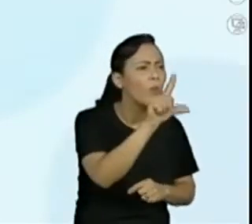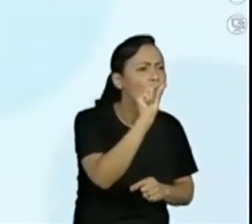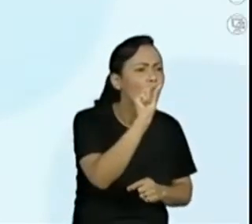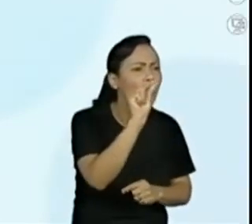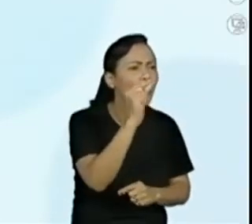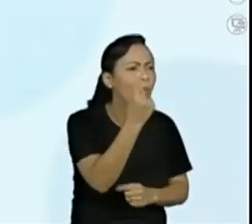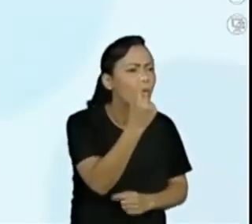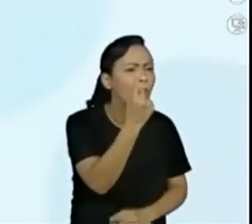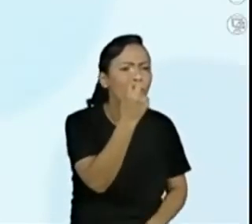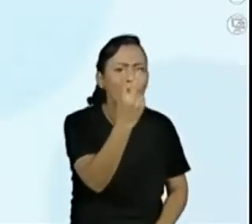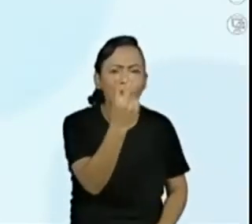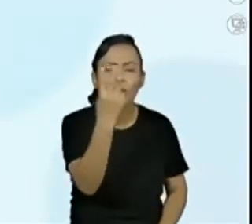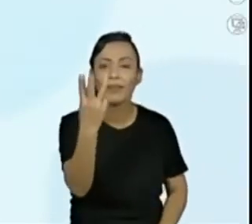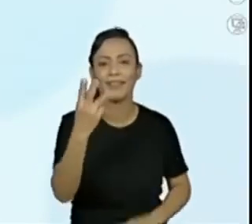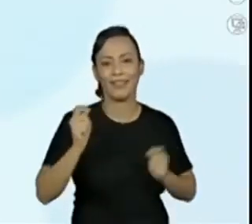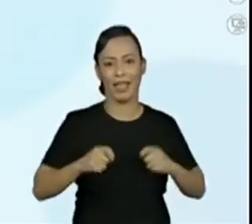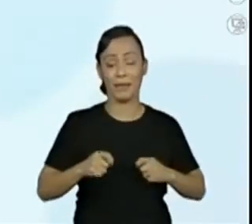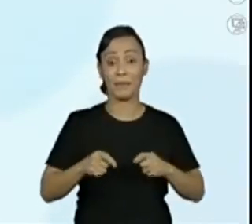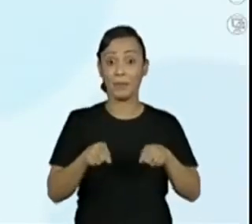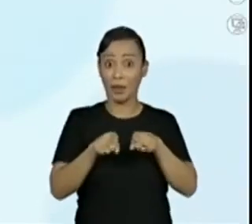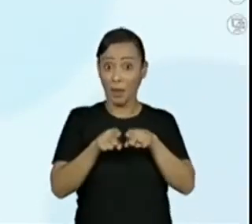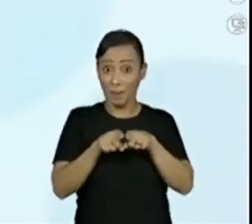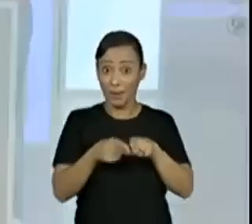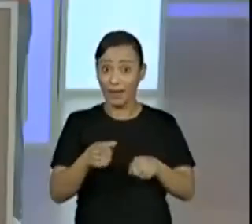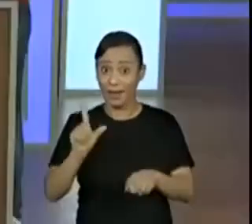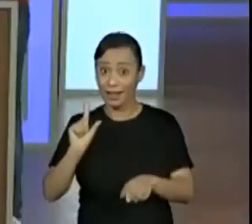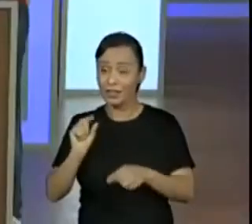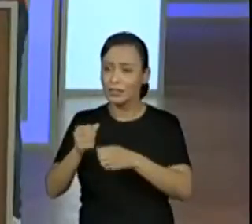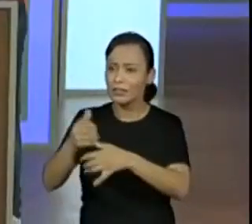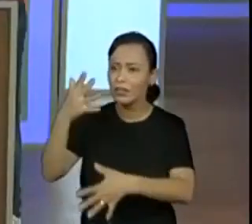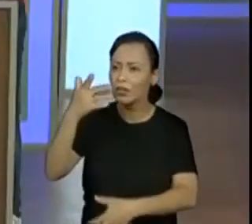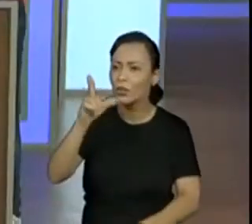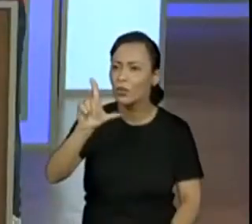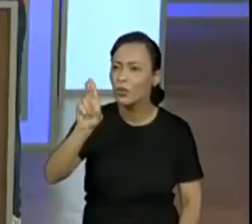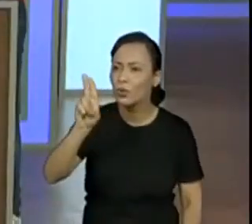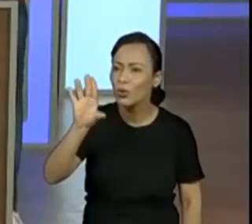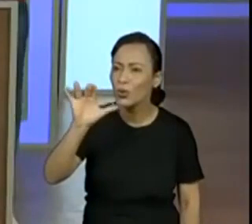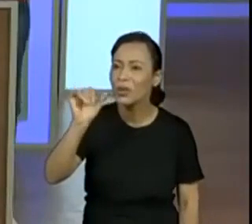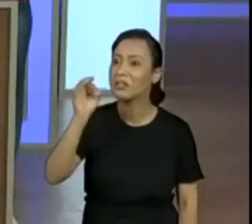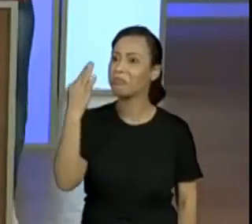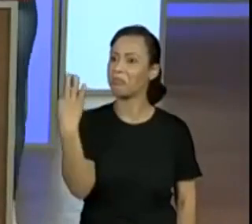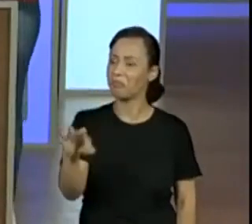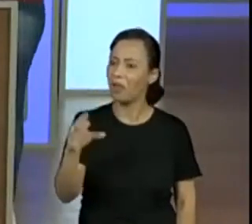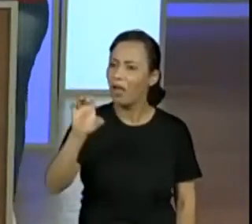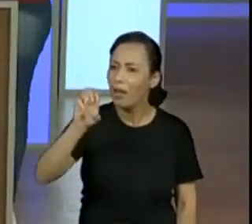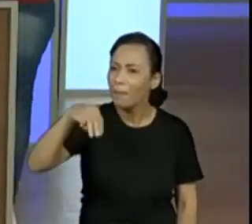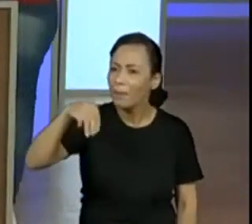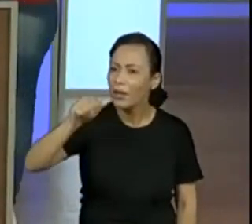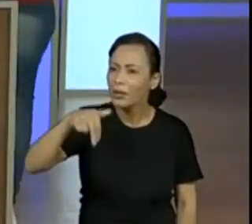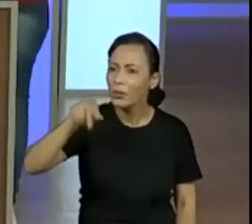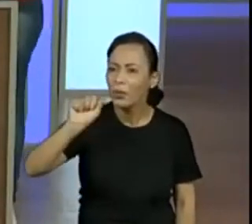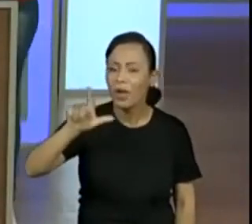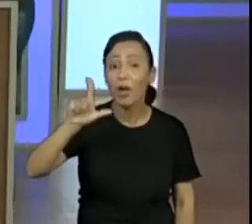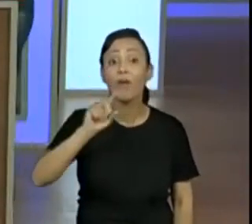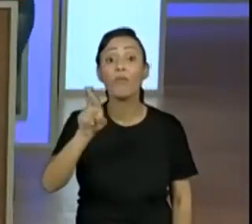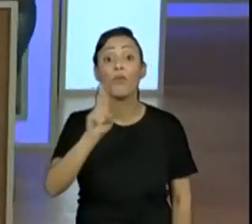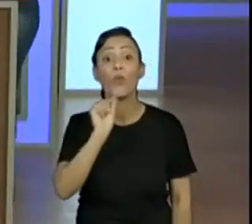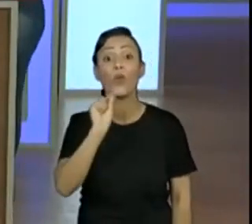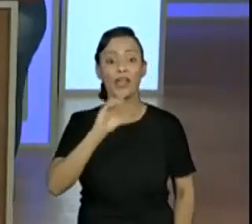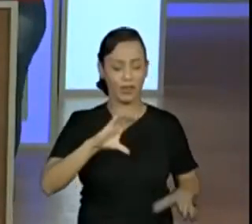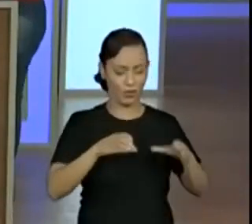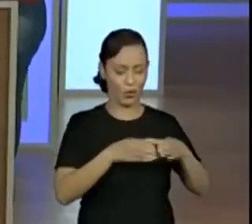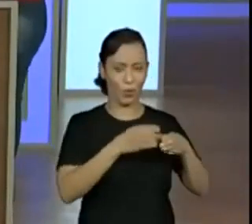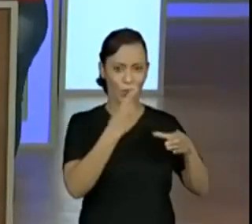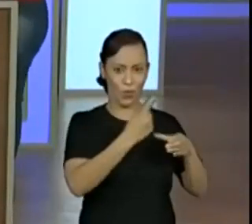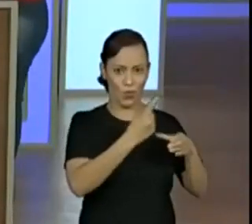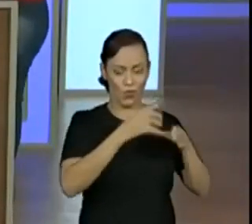Muito bem, Lucas, é isso mesmo. Agora, Emanuel, ele já está pondo resultado. Emanuel está avançado. Já está avançado,